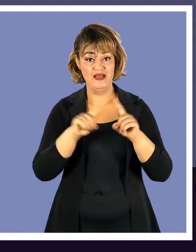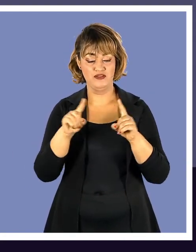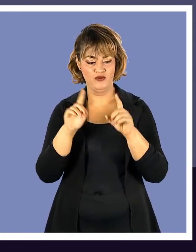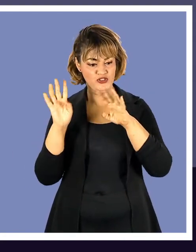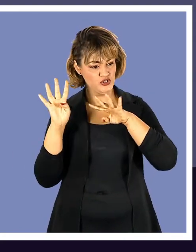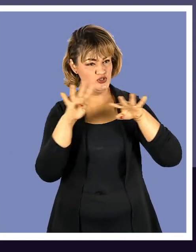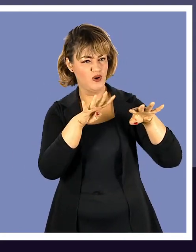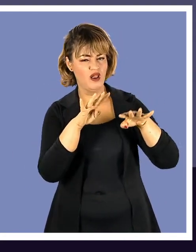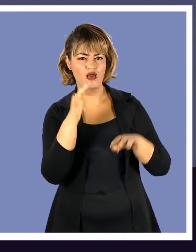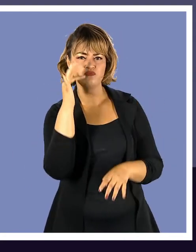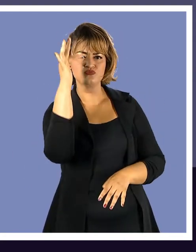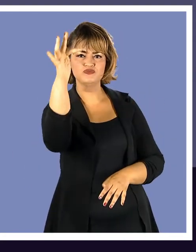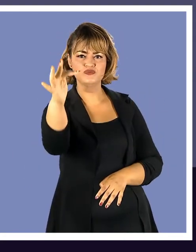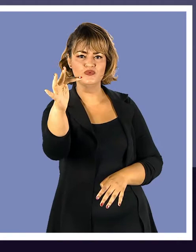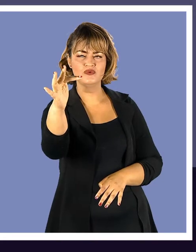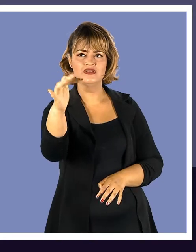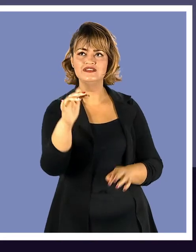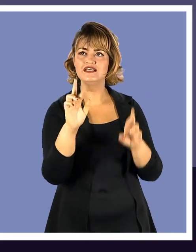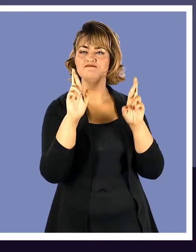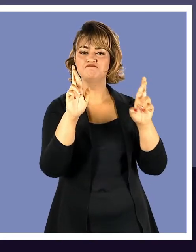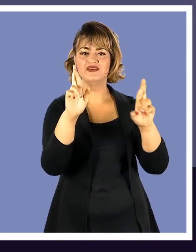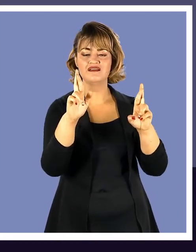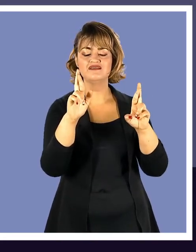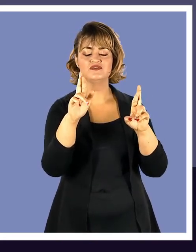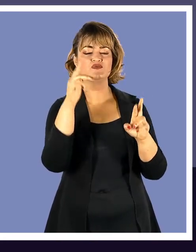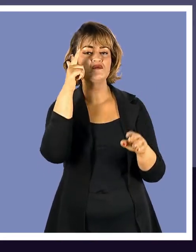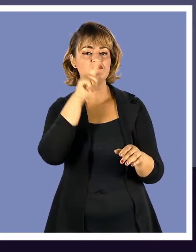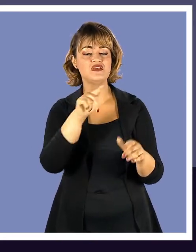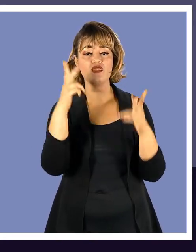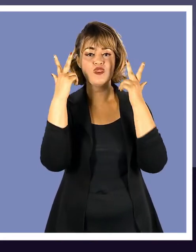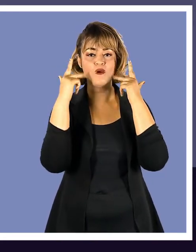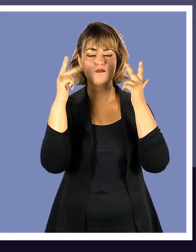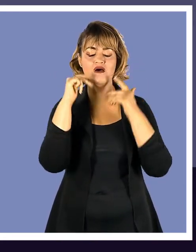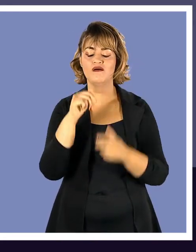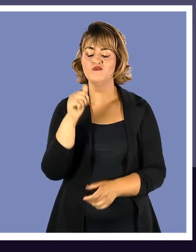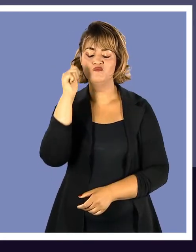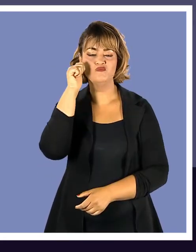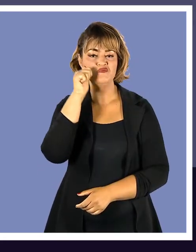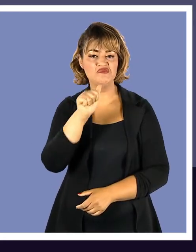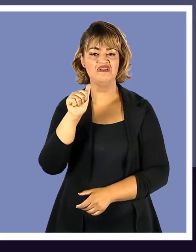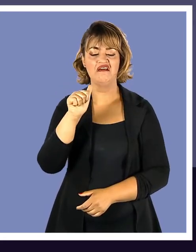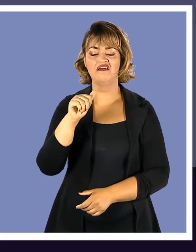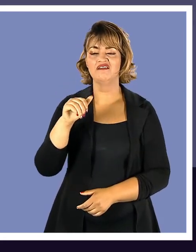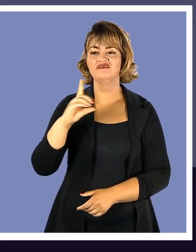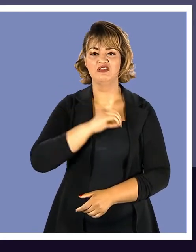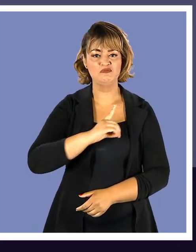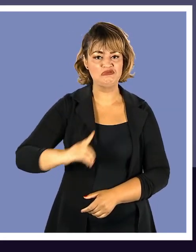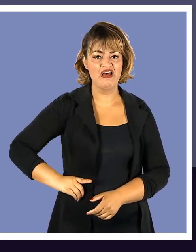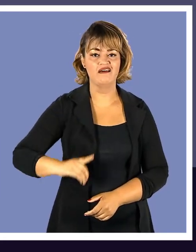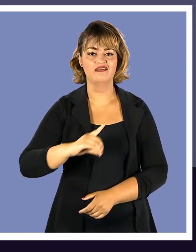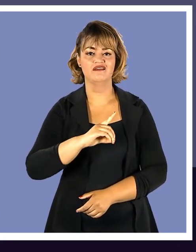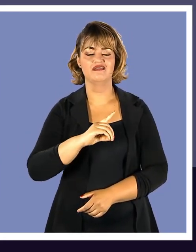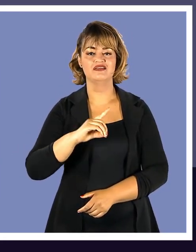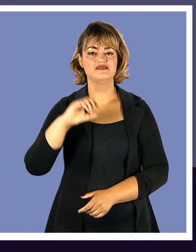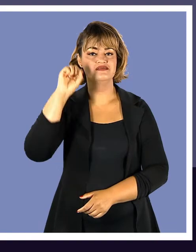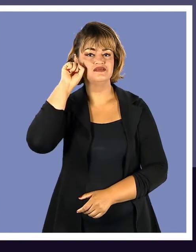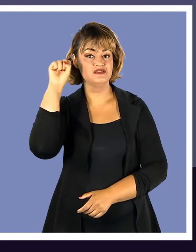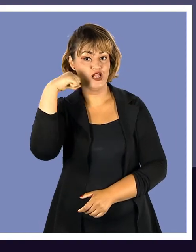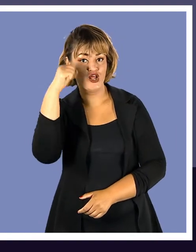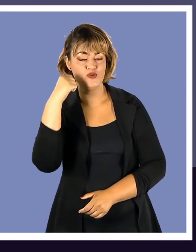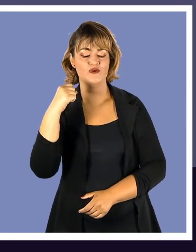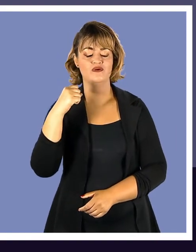E agora a gente coloca os nossos olhos para o futuro na esperança de normalizar. A palavra deputada, senadora,